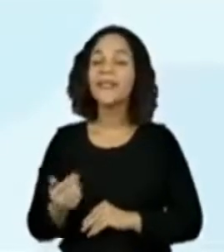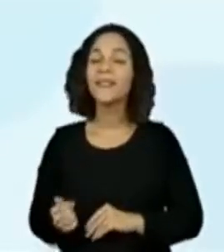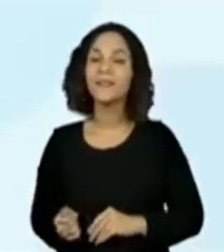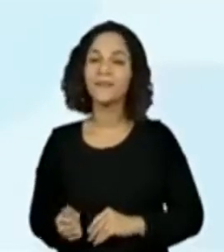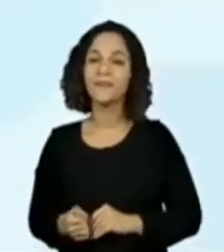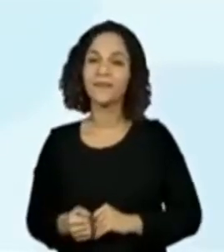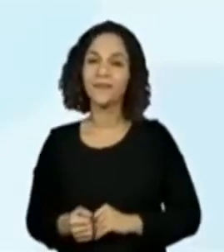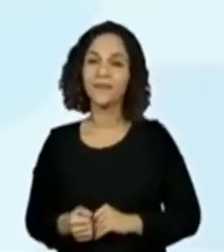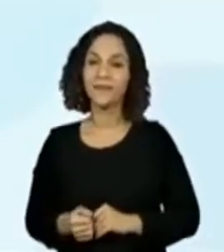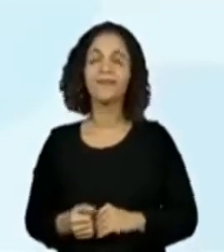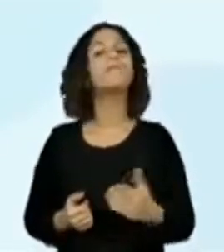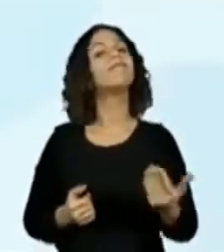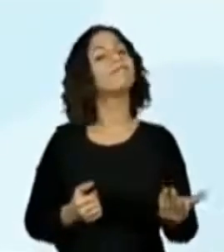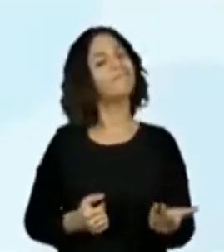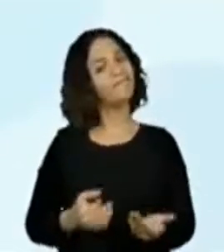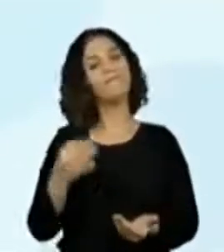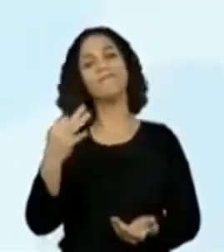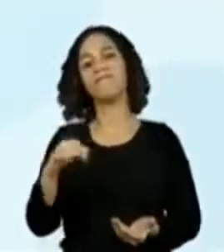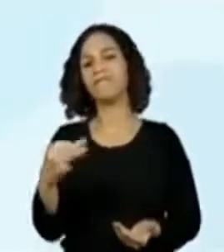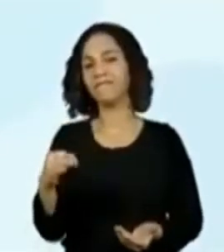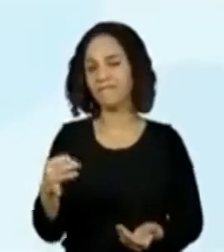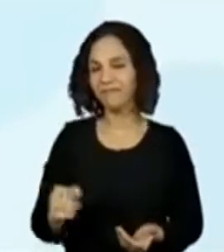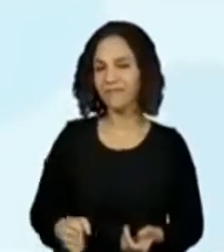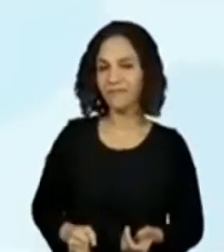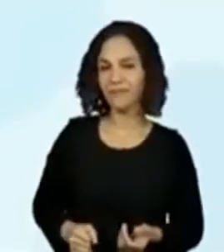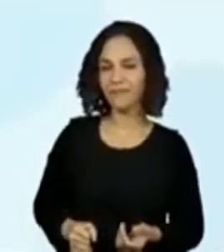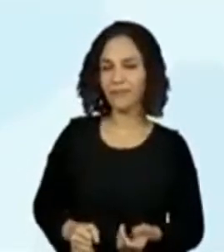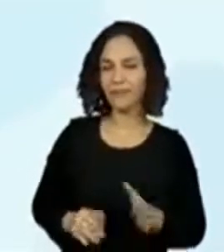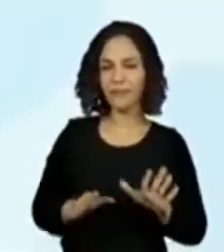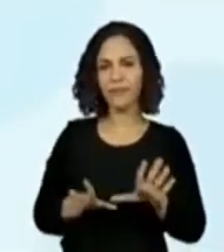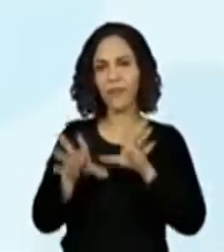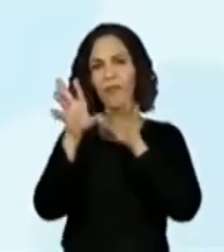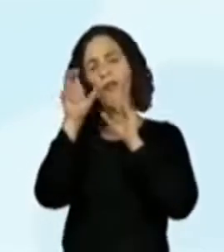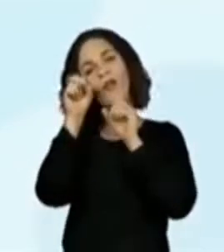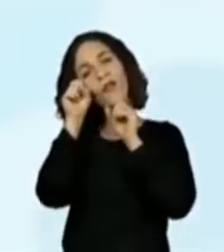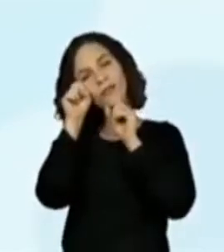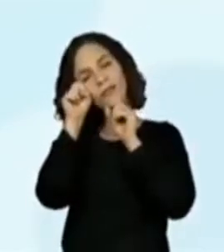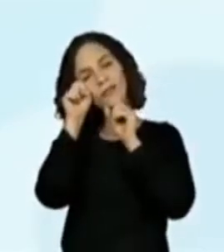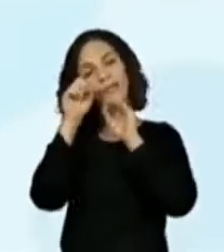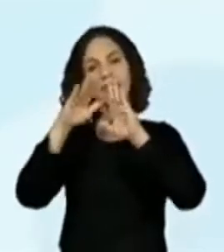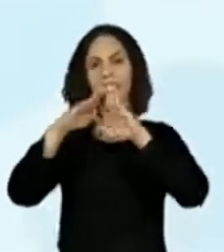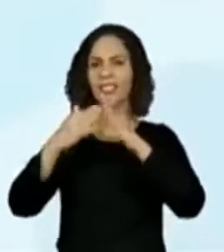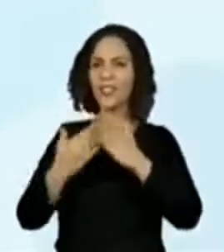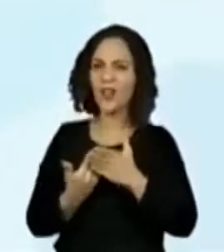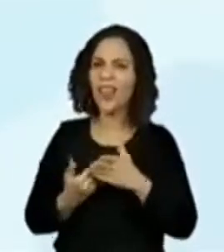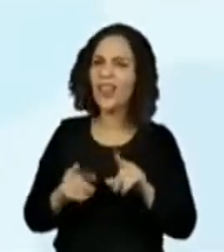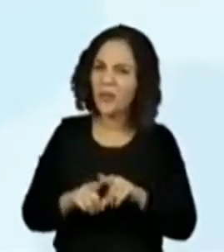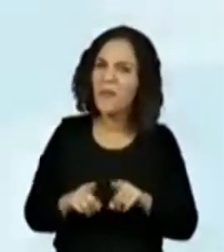Isso mesmo. A gente dorme na escola?